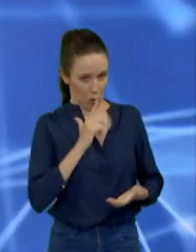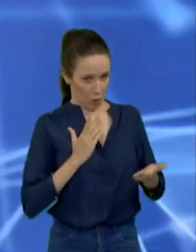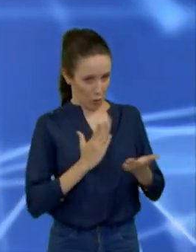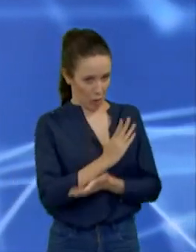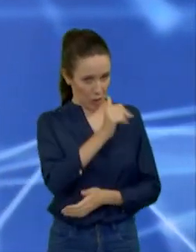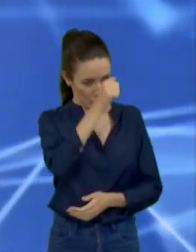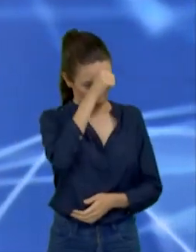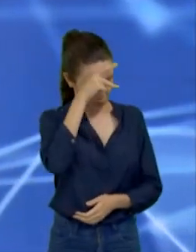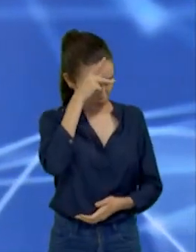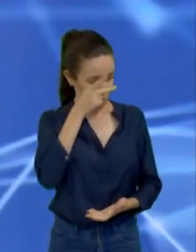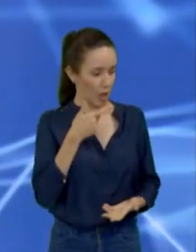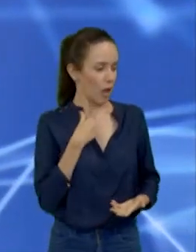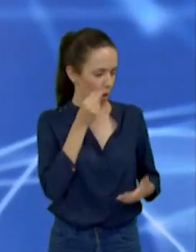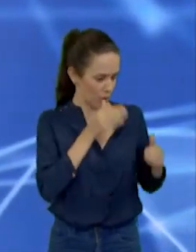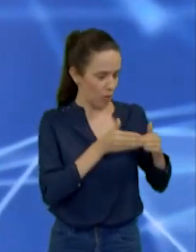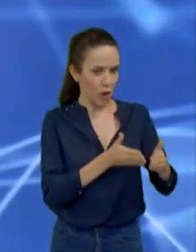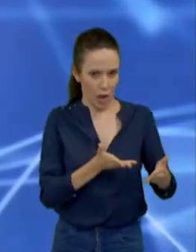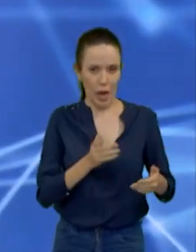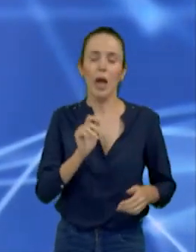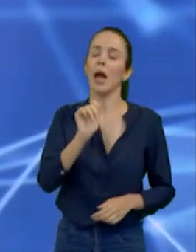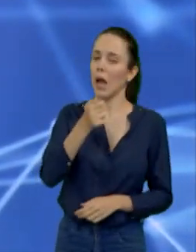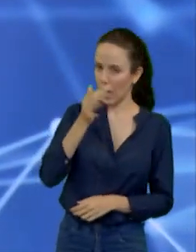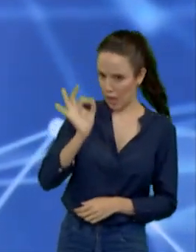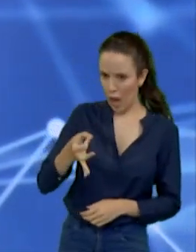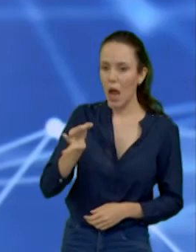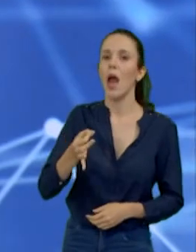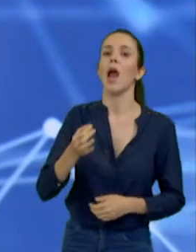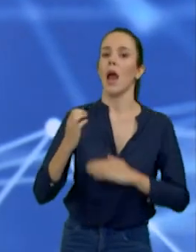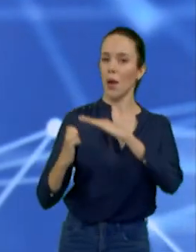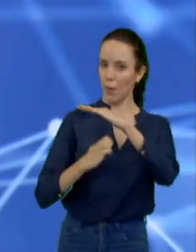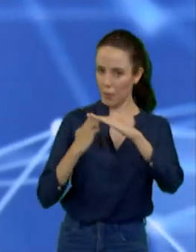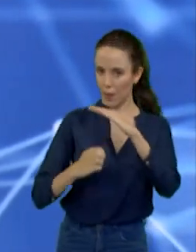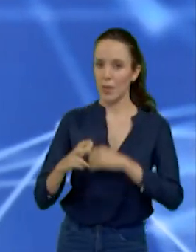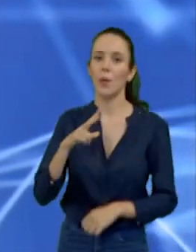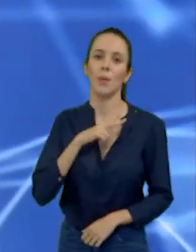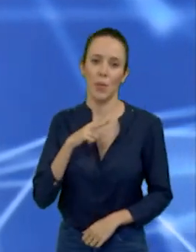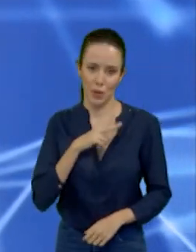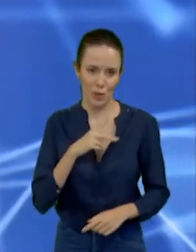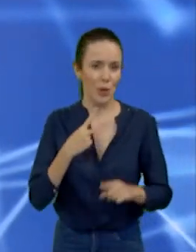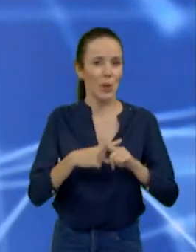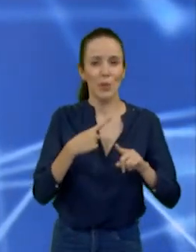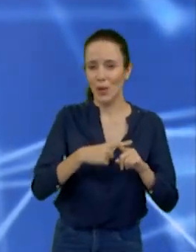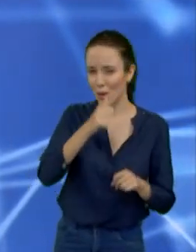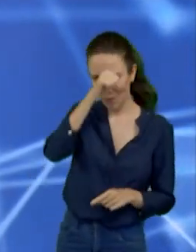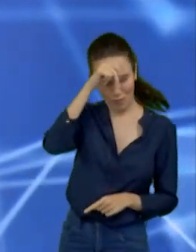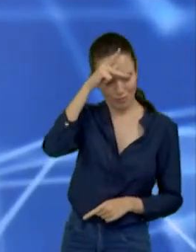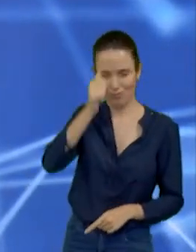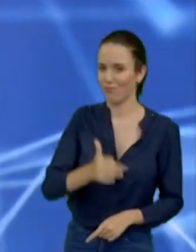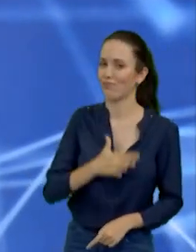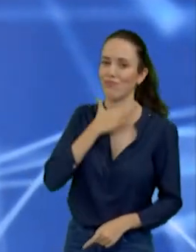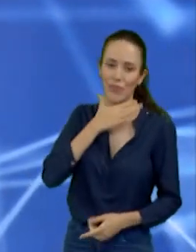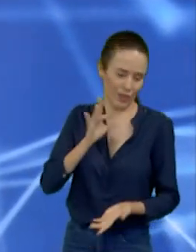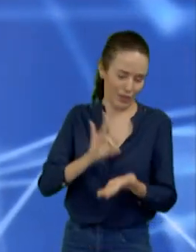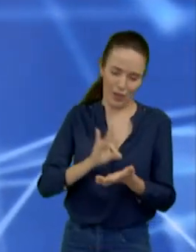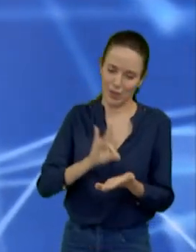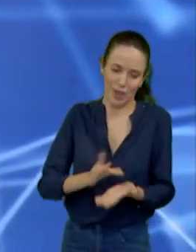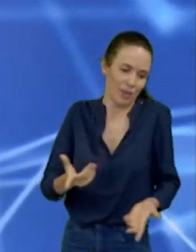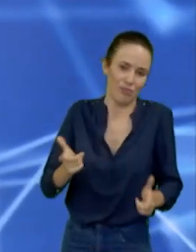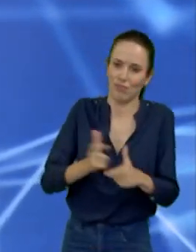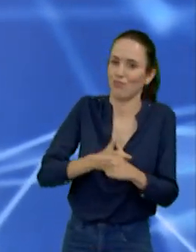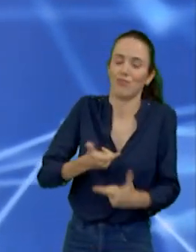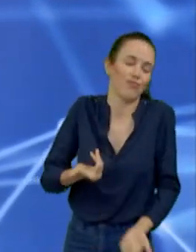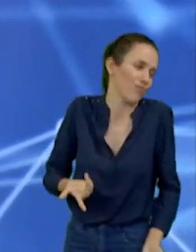para trazer a marina pública, lógico, a iniciativa privada por trás disso, porque o município com certeza não terá condições de arcar com problemas desses. Além de